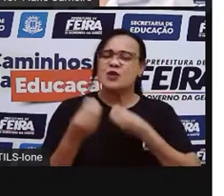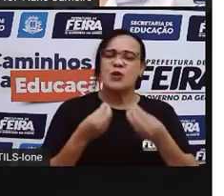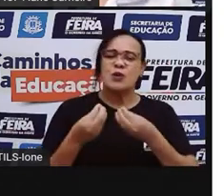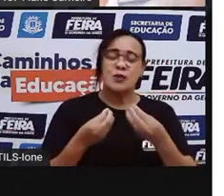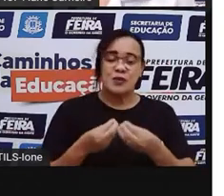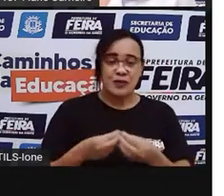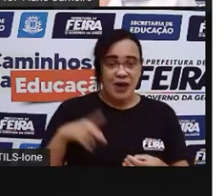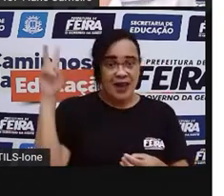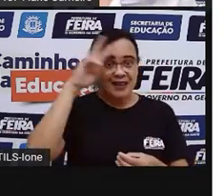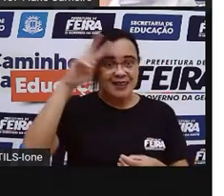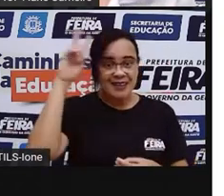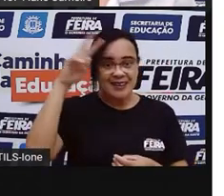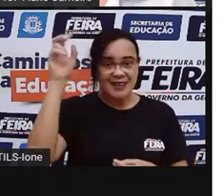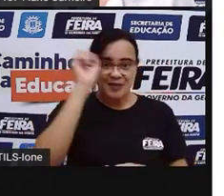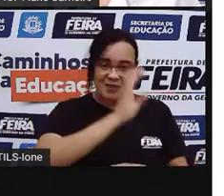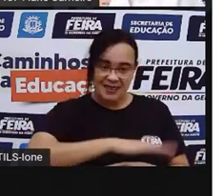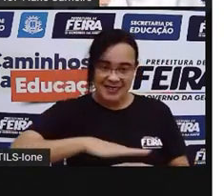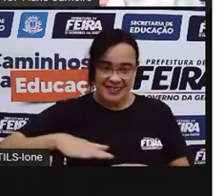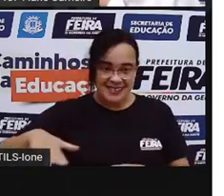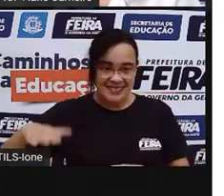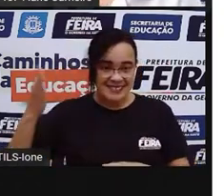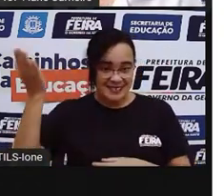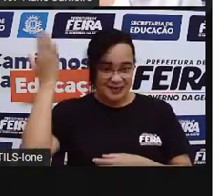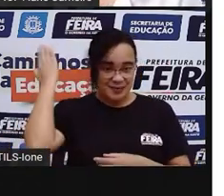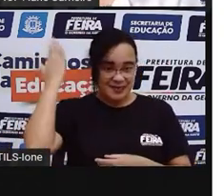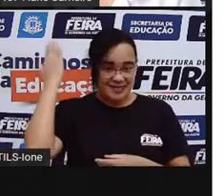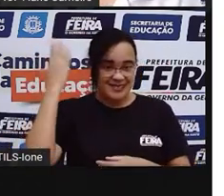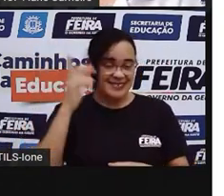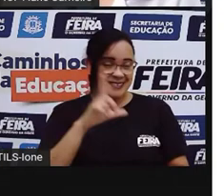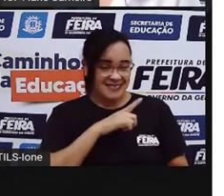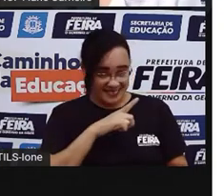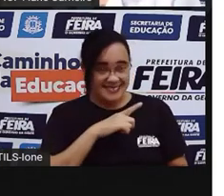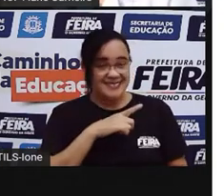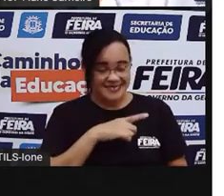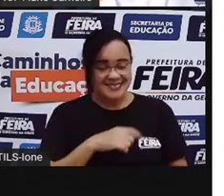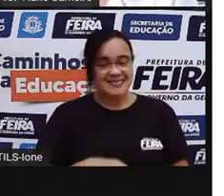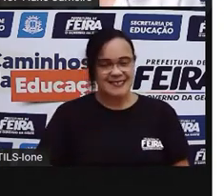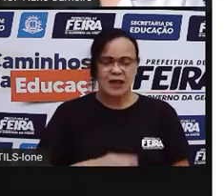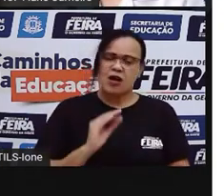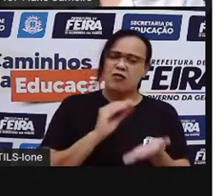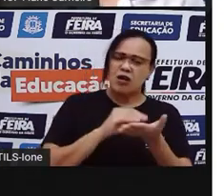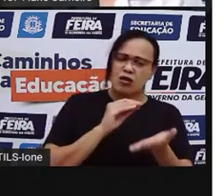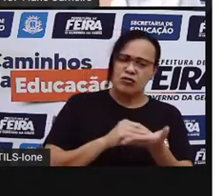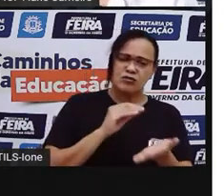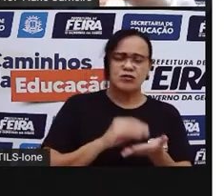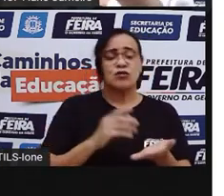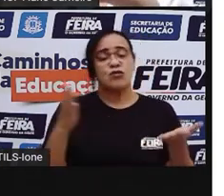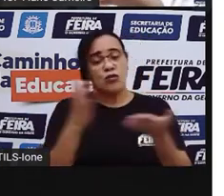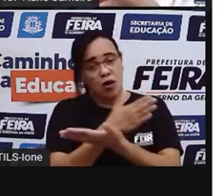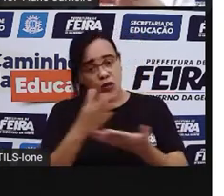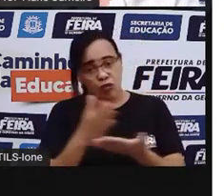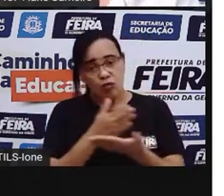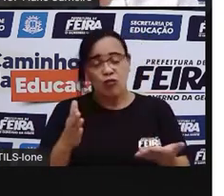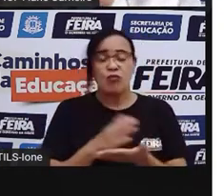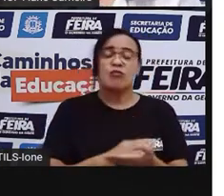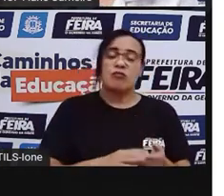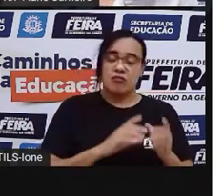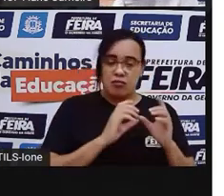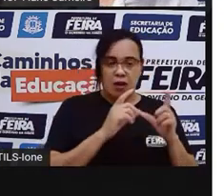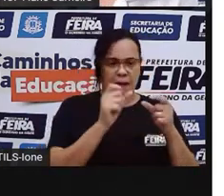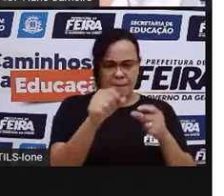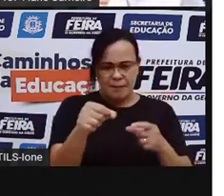aí na infância de muitos de vocês. Faltaram ainda aqui algumas bolas, né? Tem a bola de handebol, que também é uma bola pequenininha e